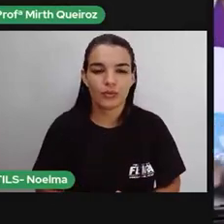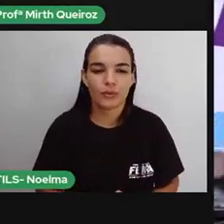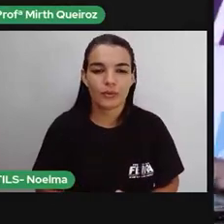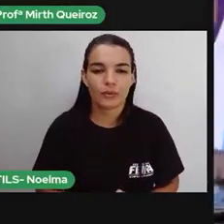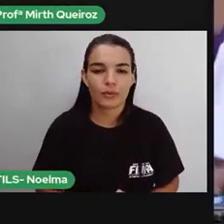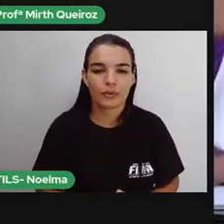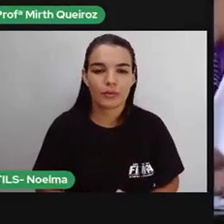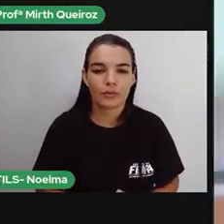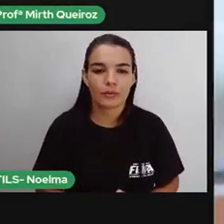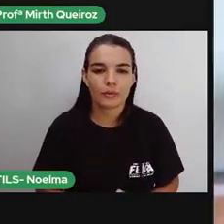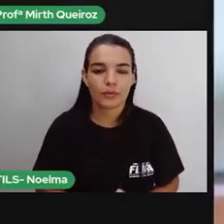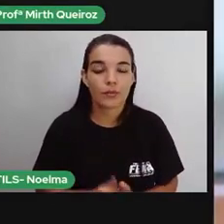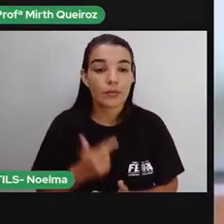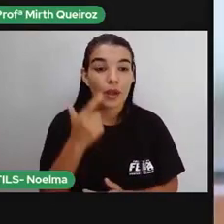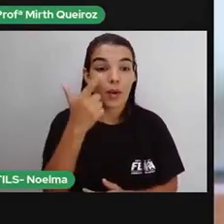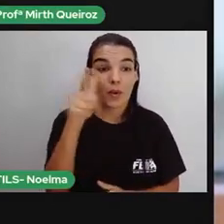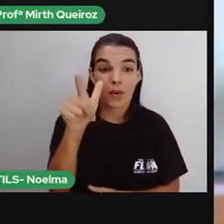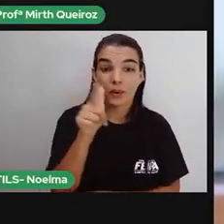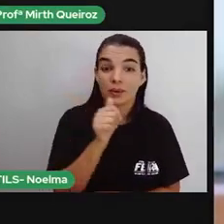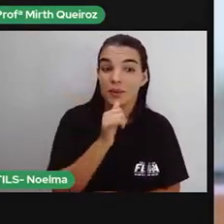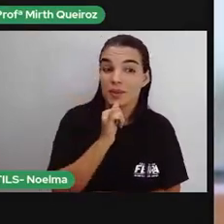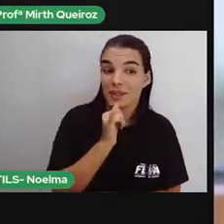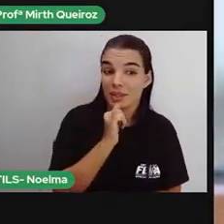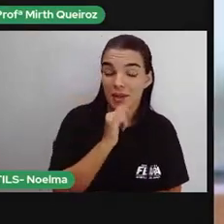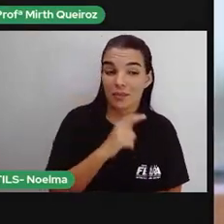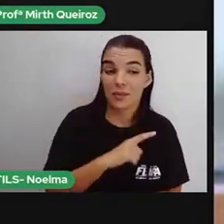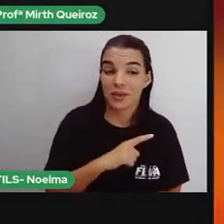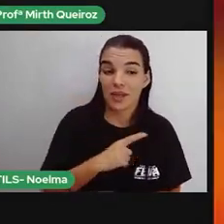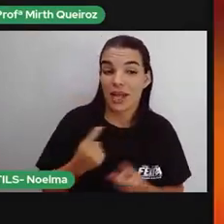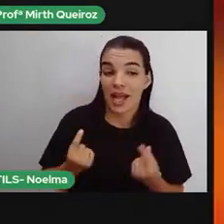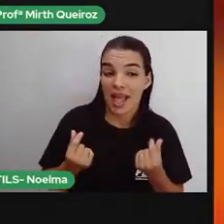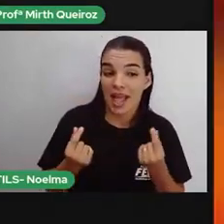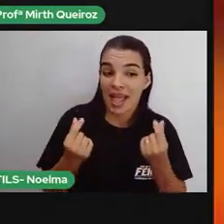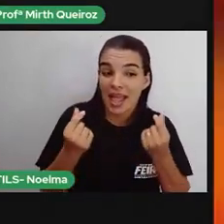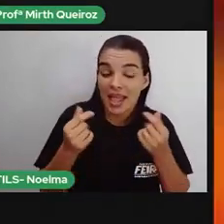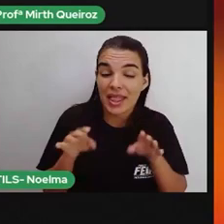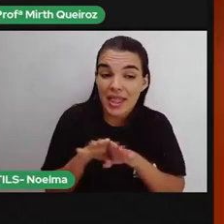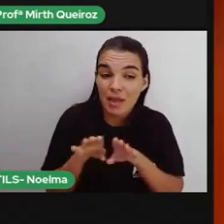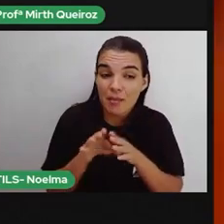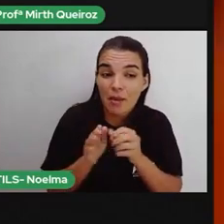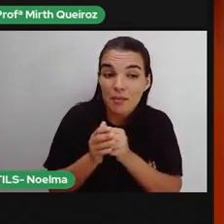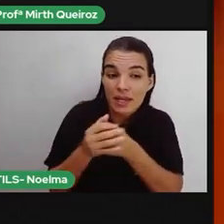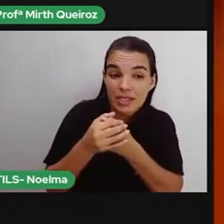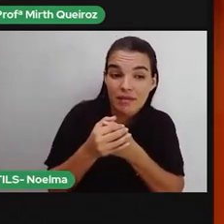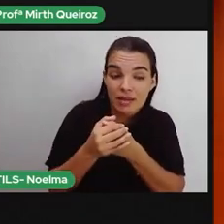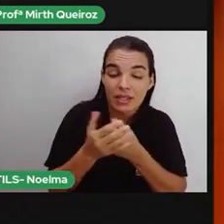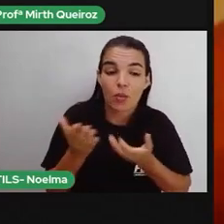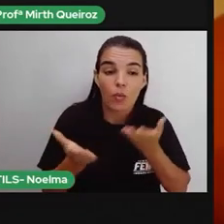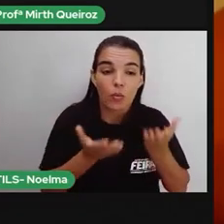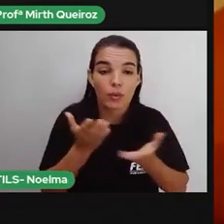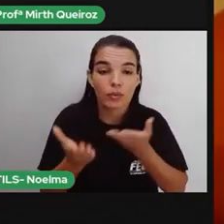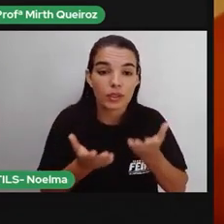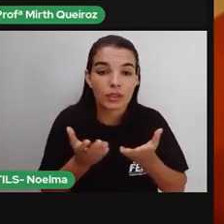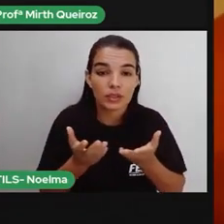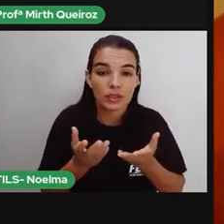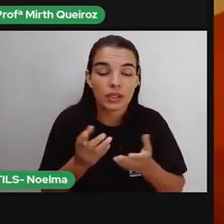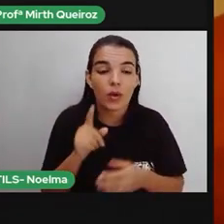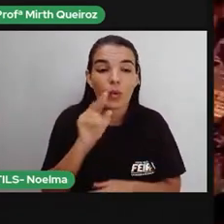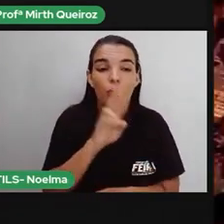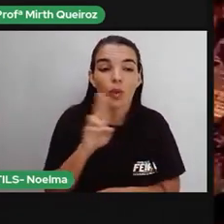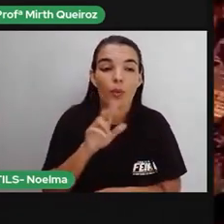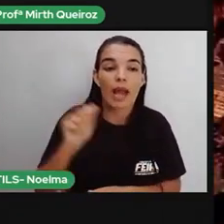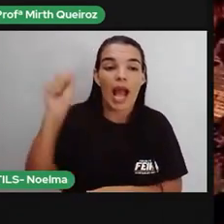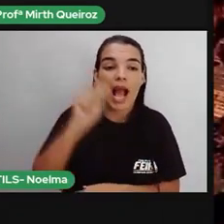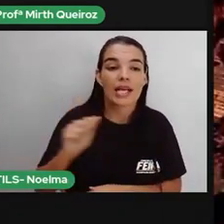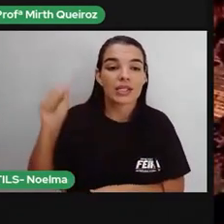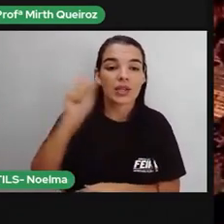Outro exemplo que une a geração de renda com a preservação ambiental é a Associação Amor Peixe. Essas mulheres